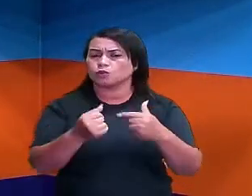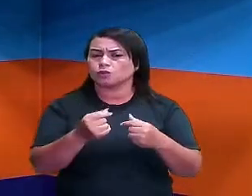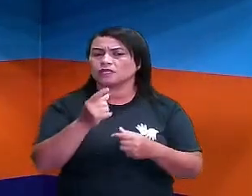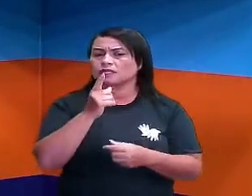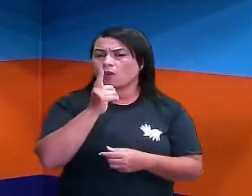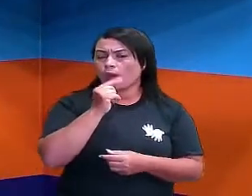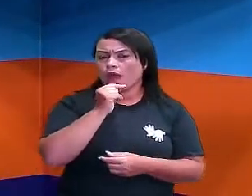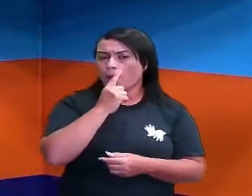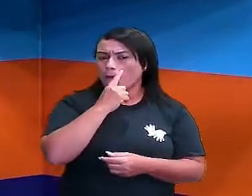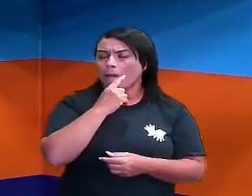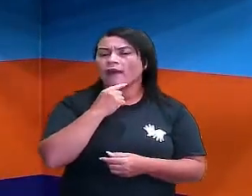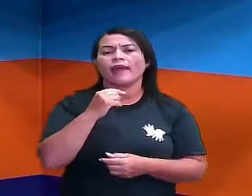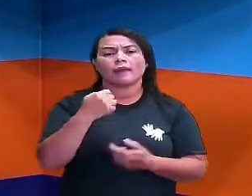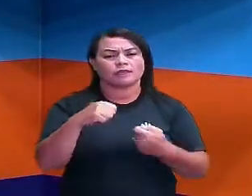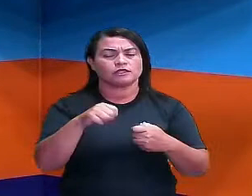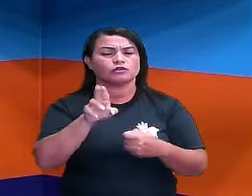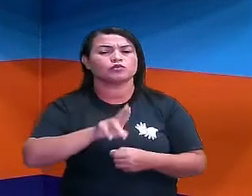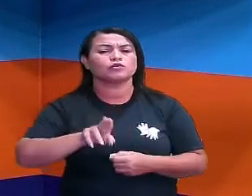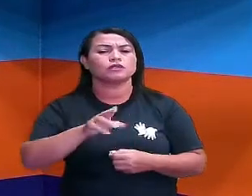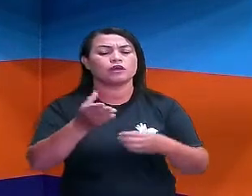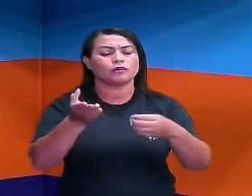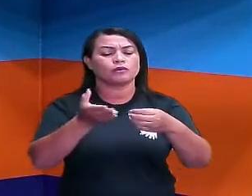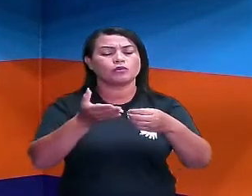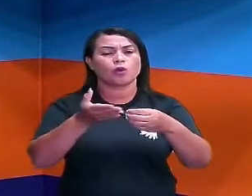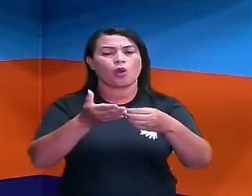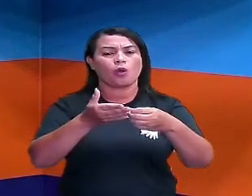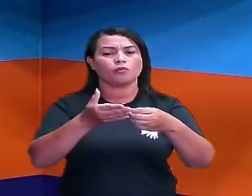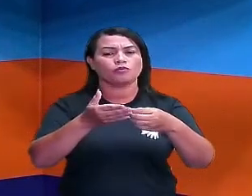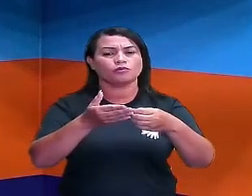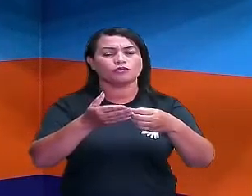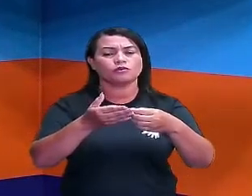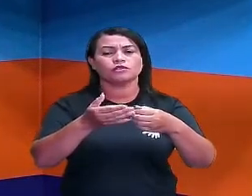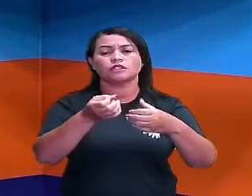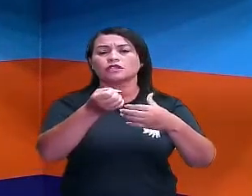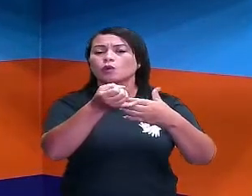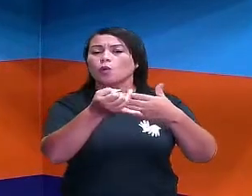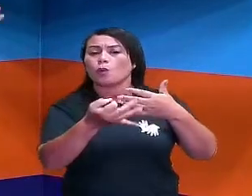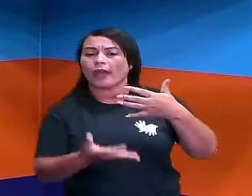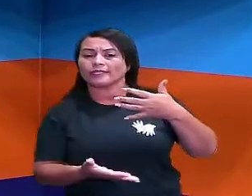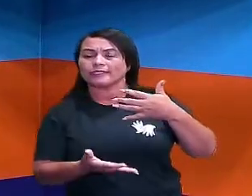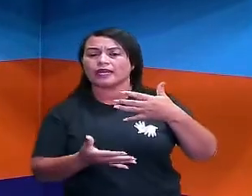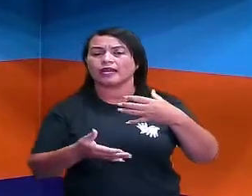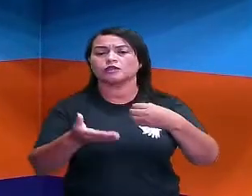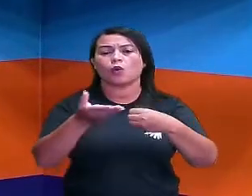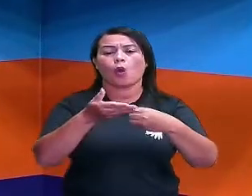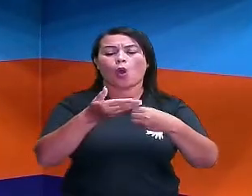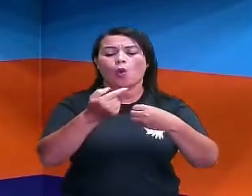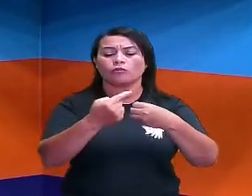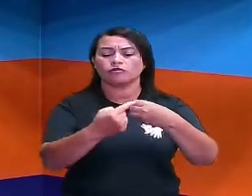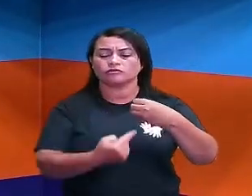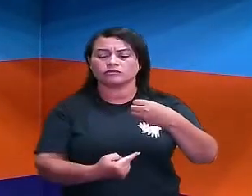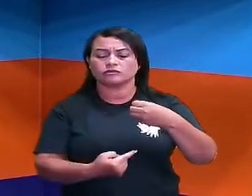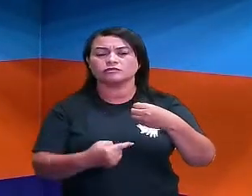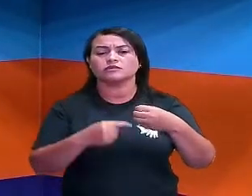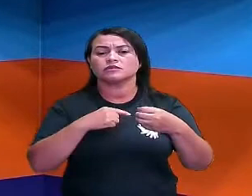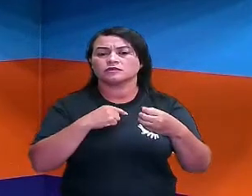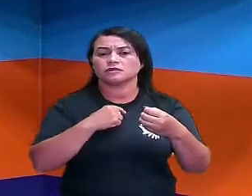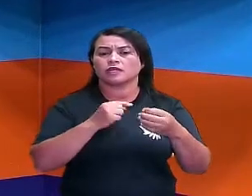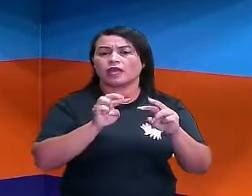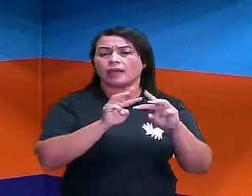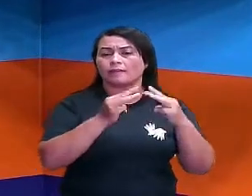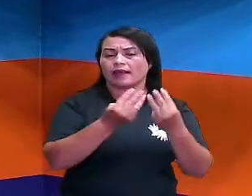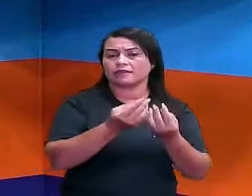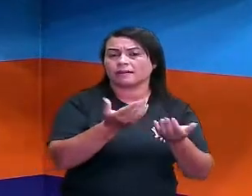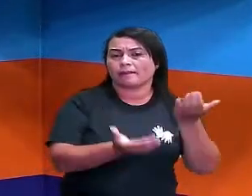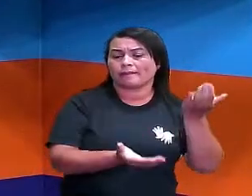assim, eu uso um copo de medida, de capacidade, tá certo? Então, aqui para sólidos, aqui para medir o